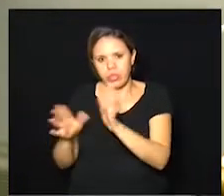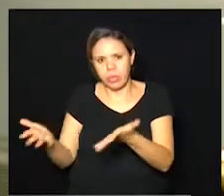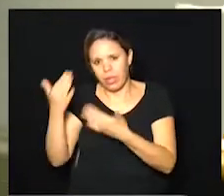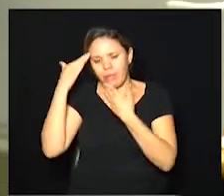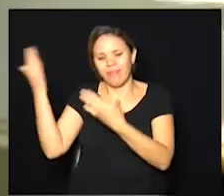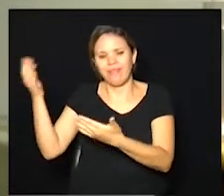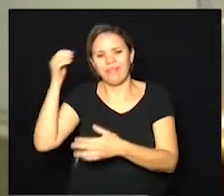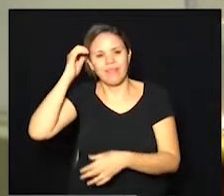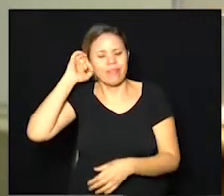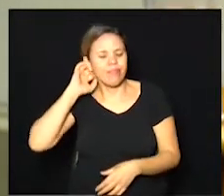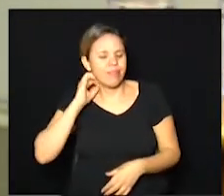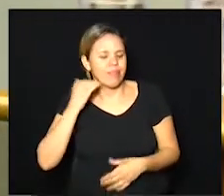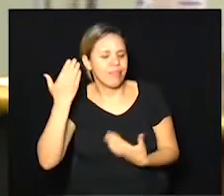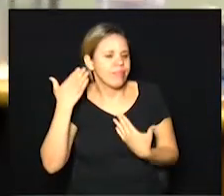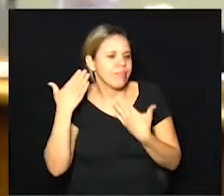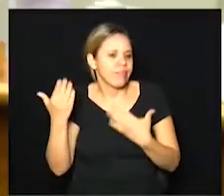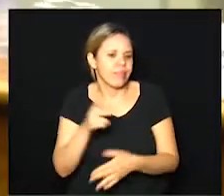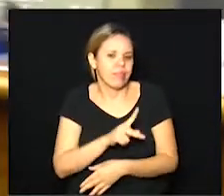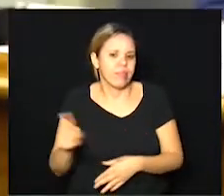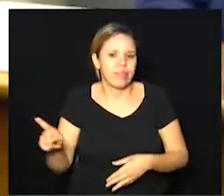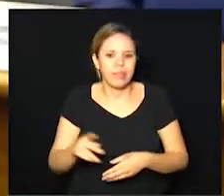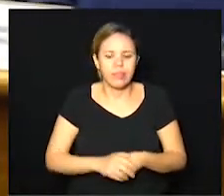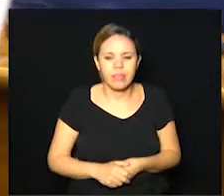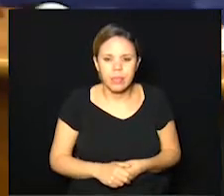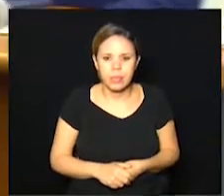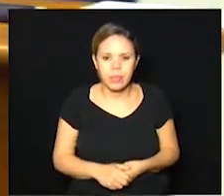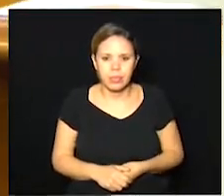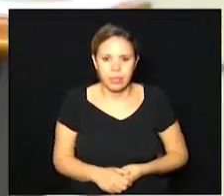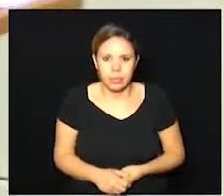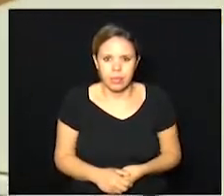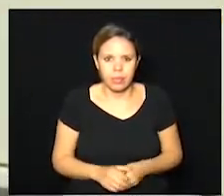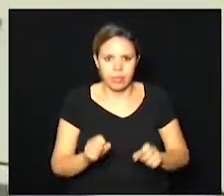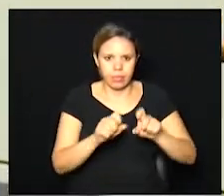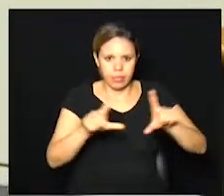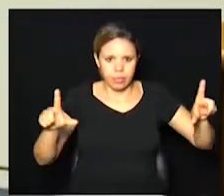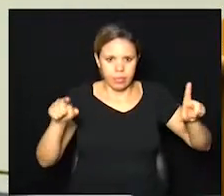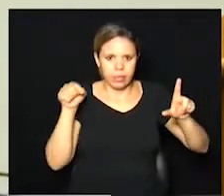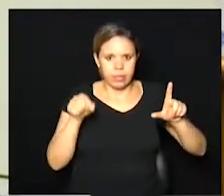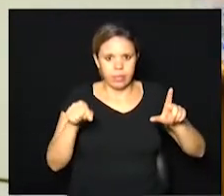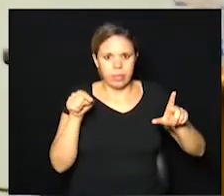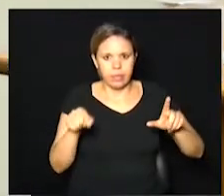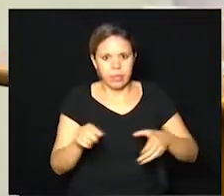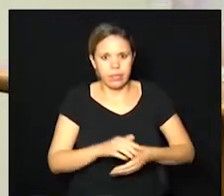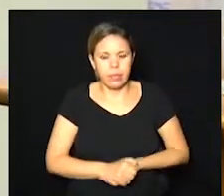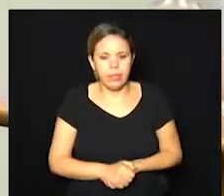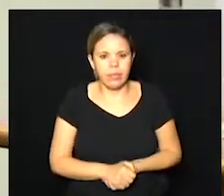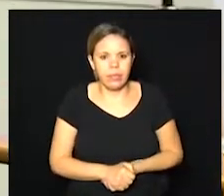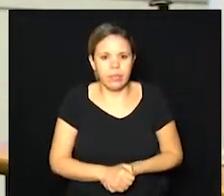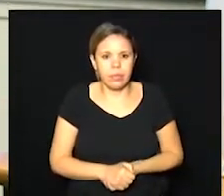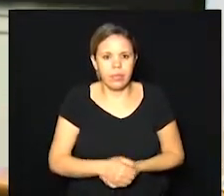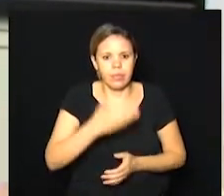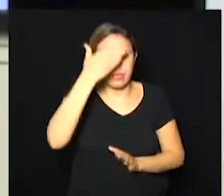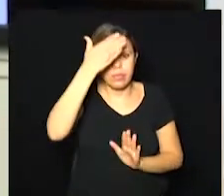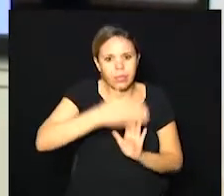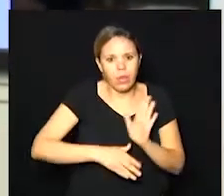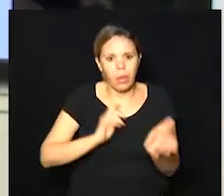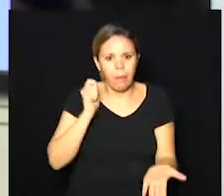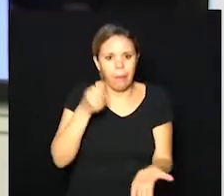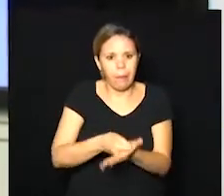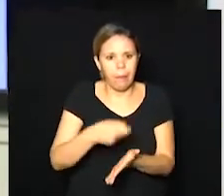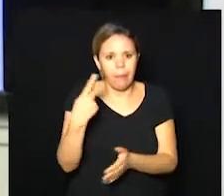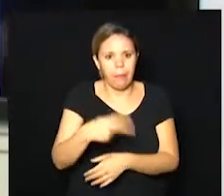obrigado. Eu é que agradeço, presidente, e fica aí na tela o comprovante do depósito,